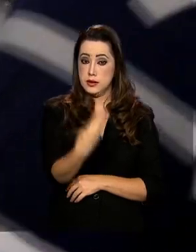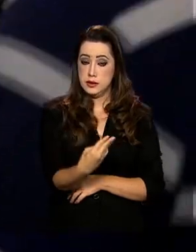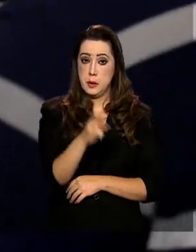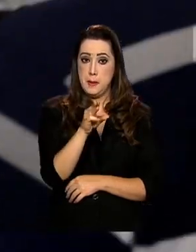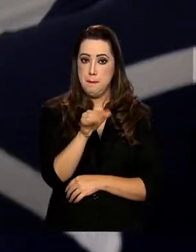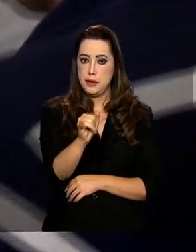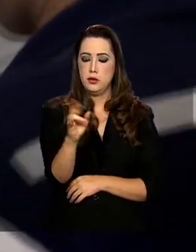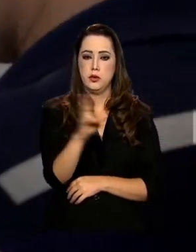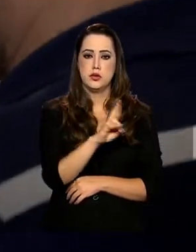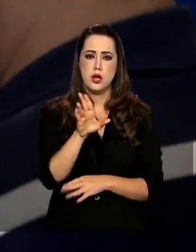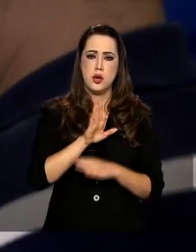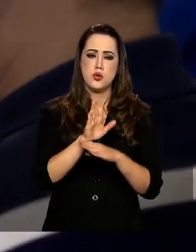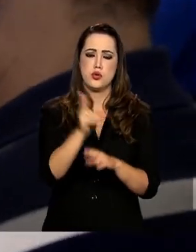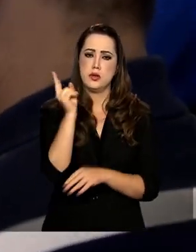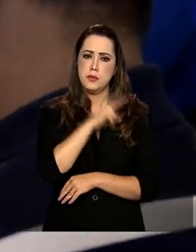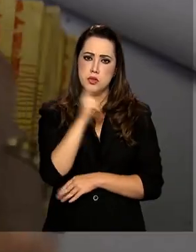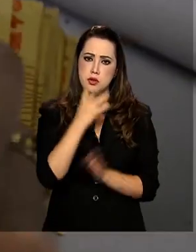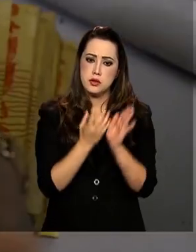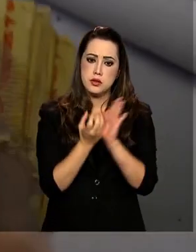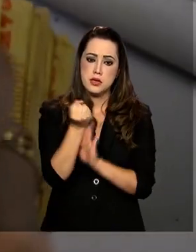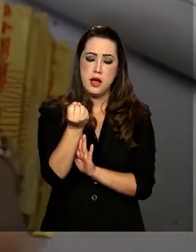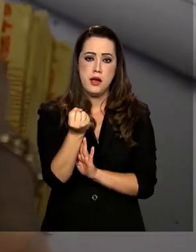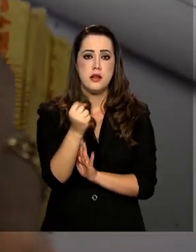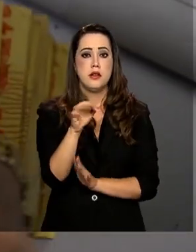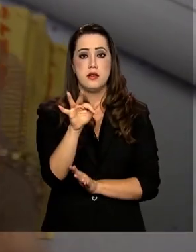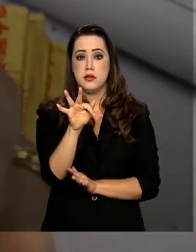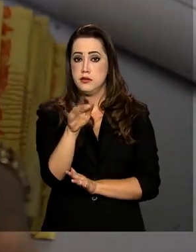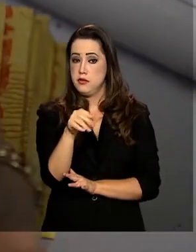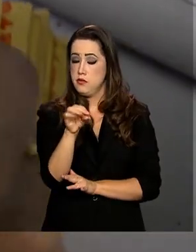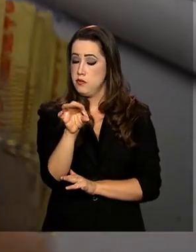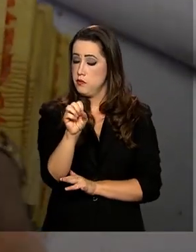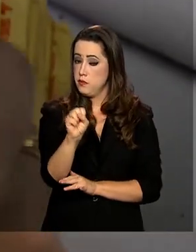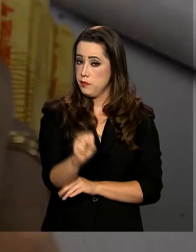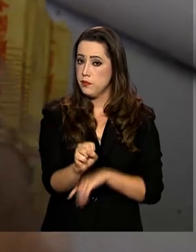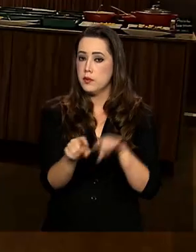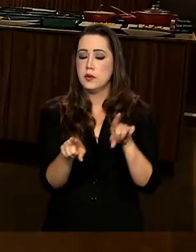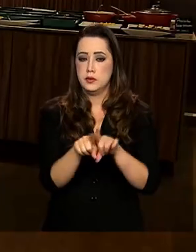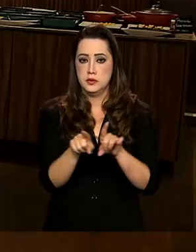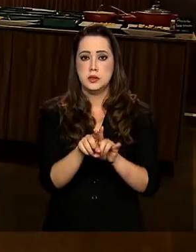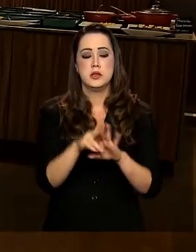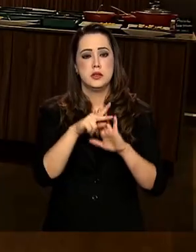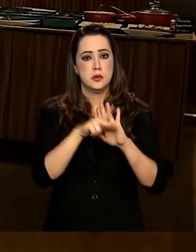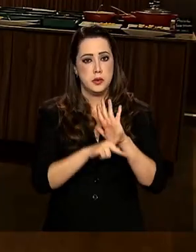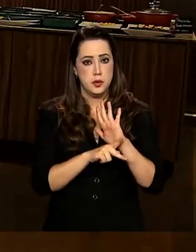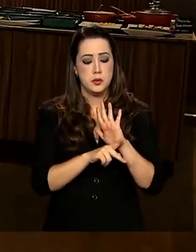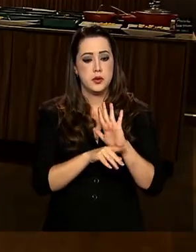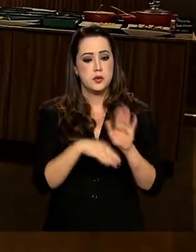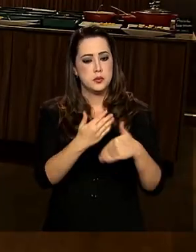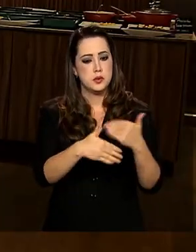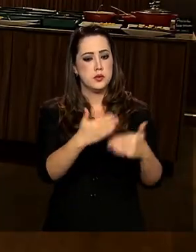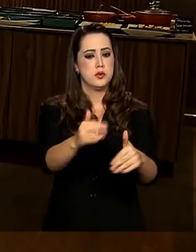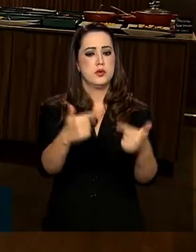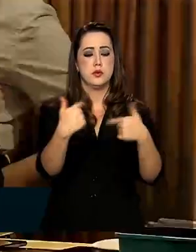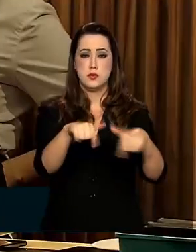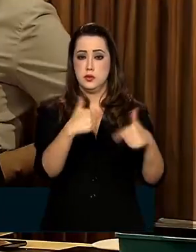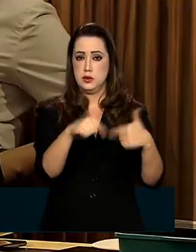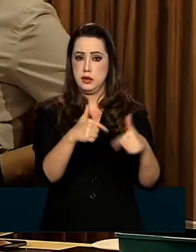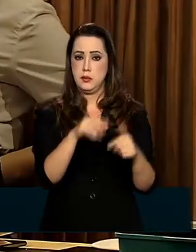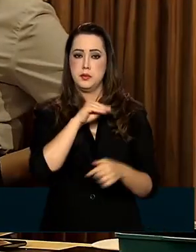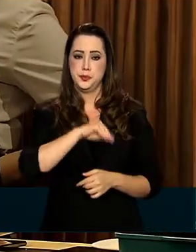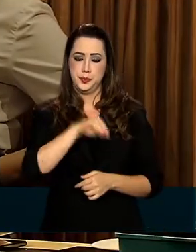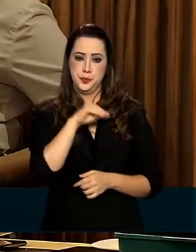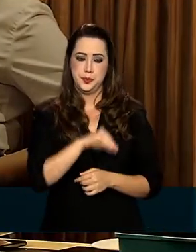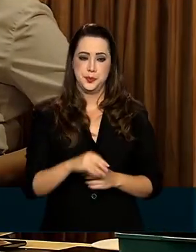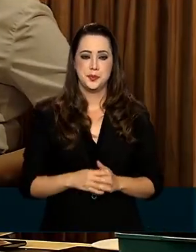auxílio emergencial, saque emergencial do FGTS e o programa para manutenção do emprego e da